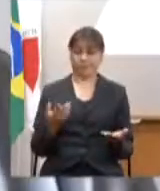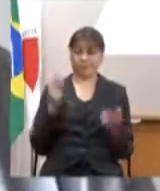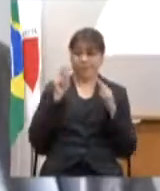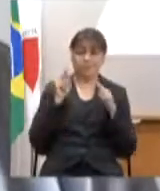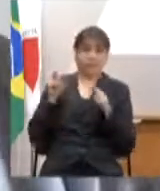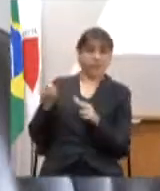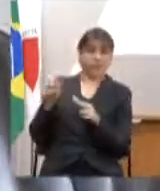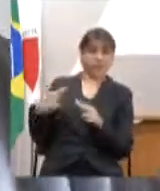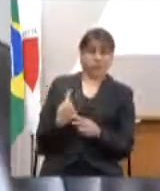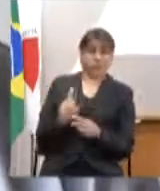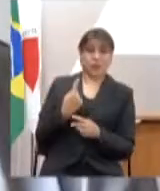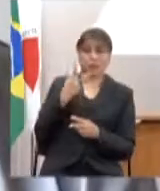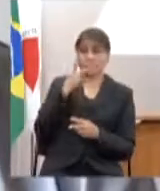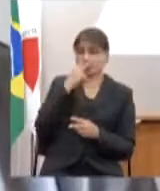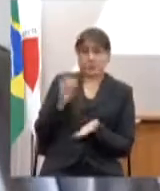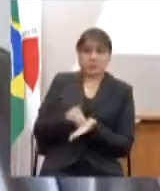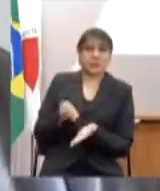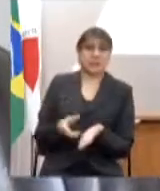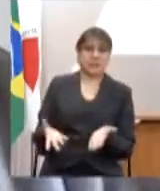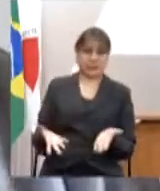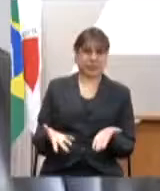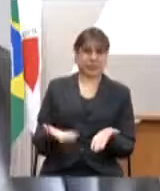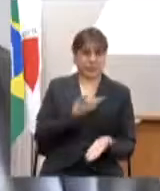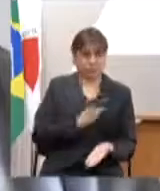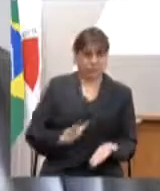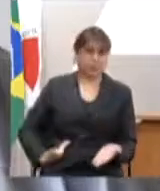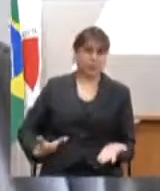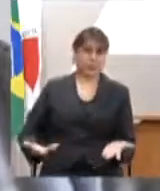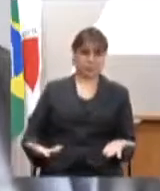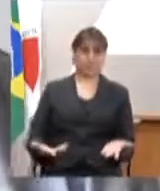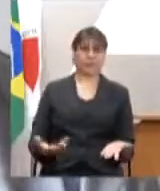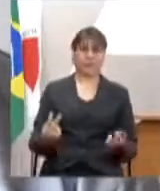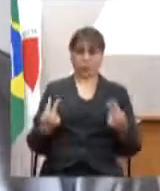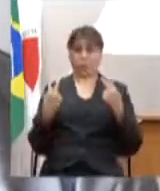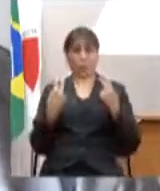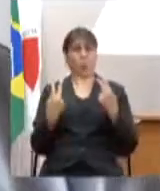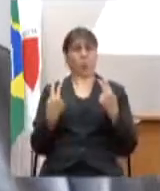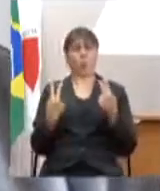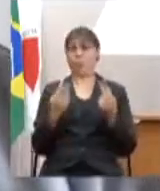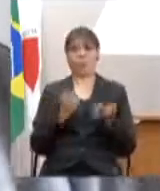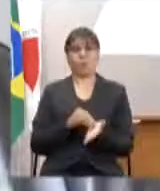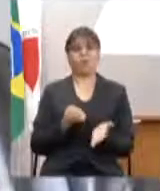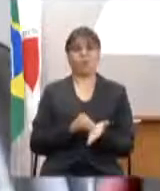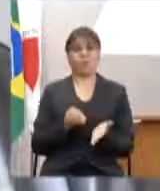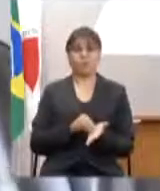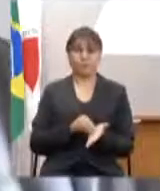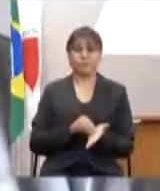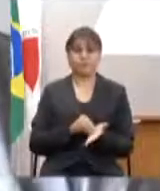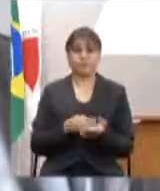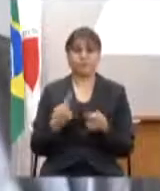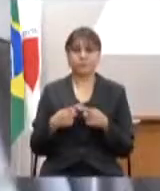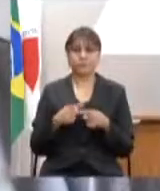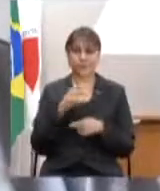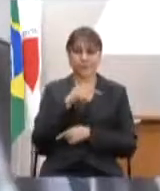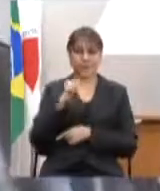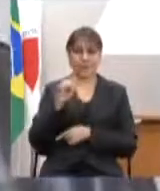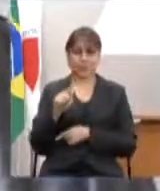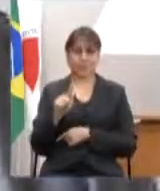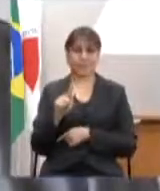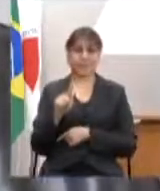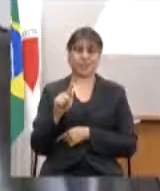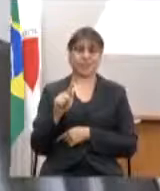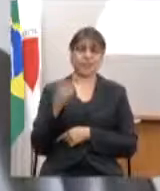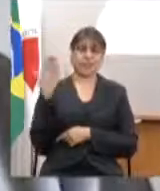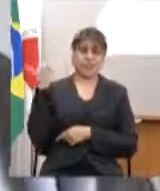poderes públicos pelo Estado pelo governo porque a gente já vem aí só do PPAG o movimento é